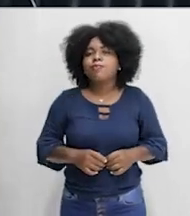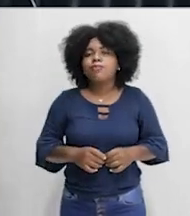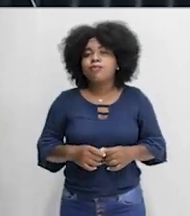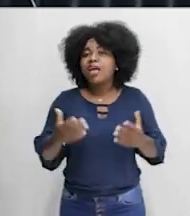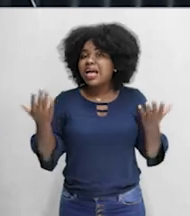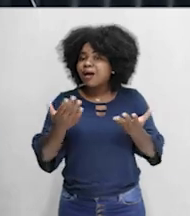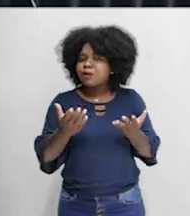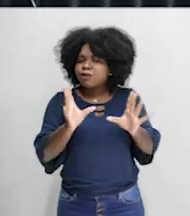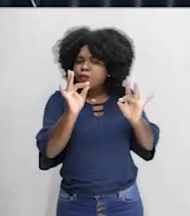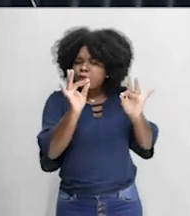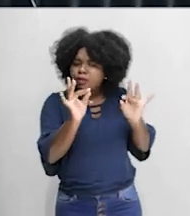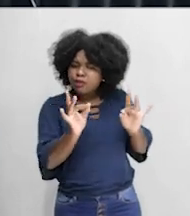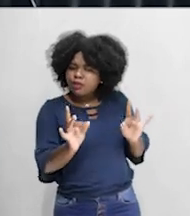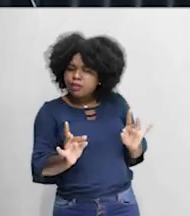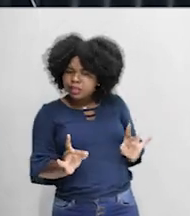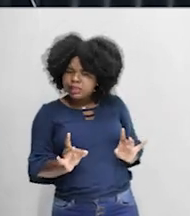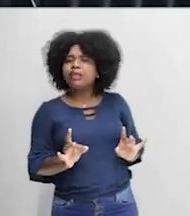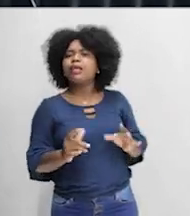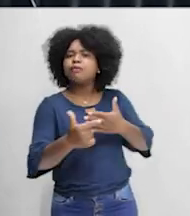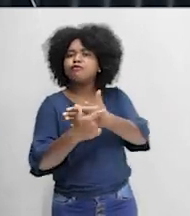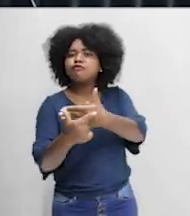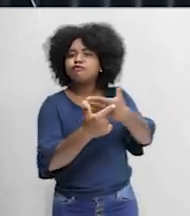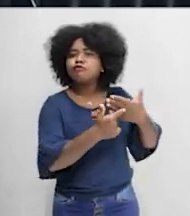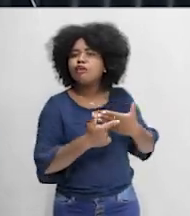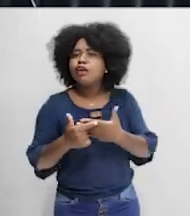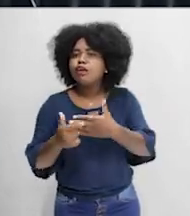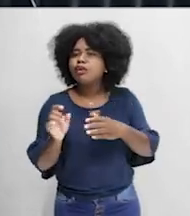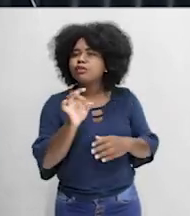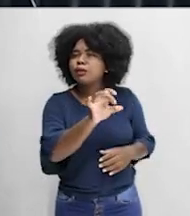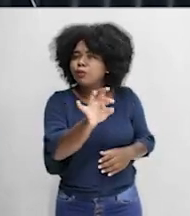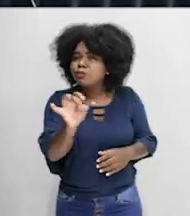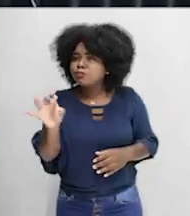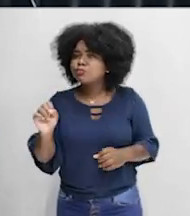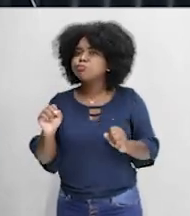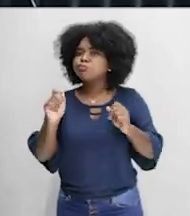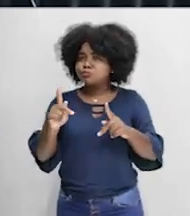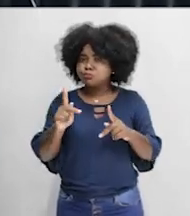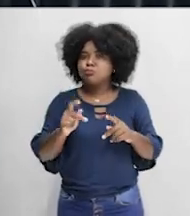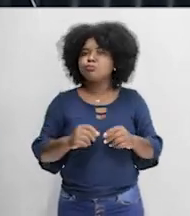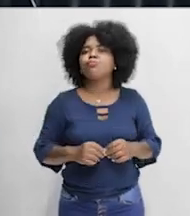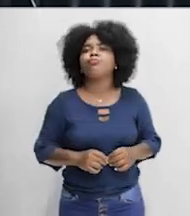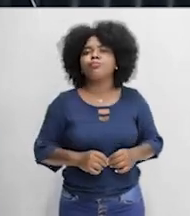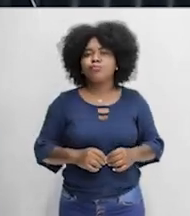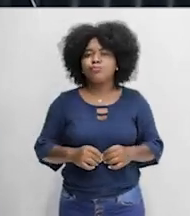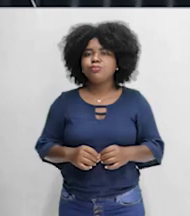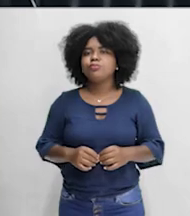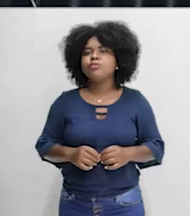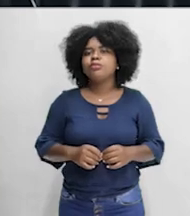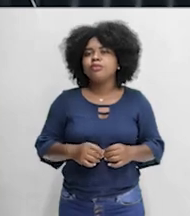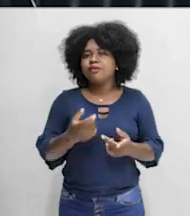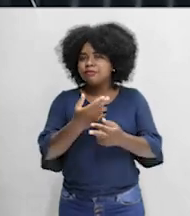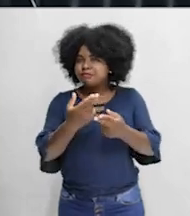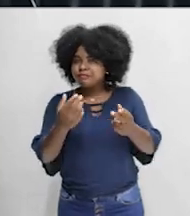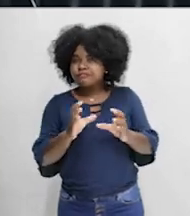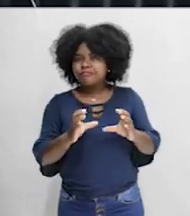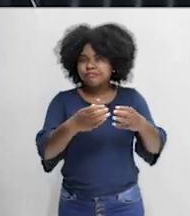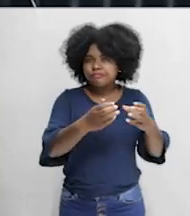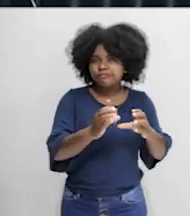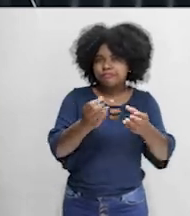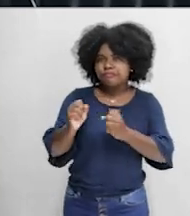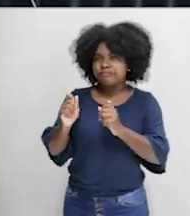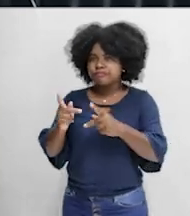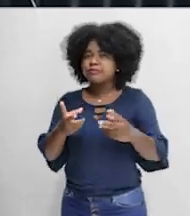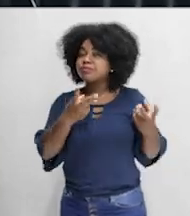destrinchar o que cada um faz aí, em relativa ao Ministério do Meio Ambiente, ICMBio e IBAMA. Tu vai